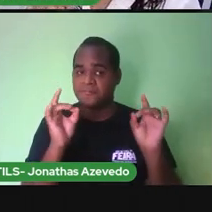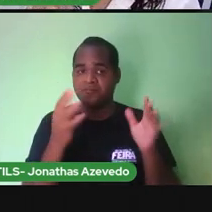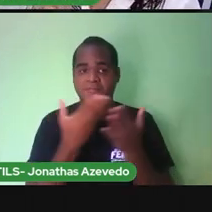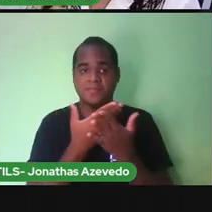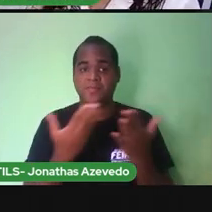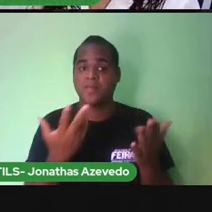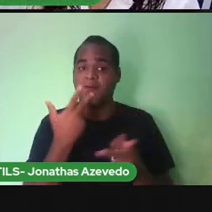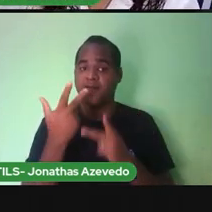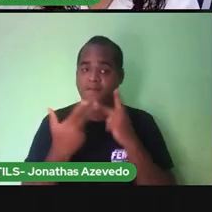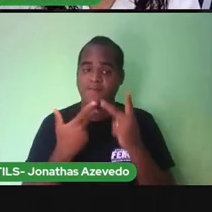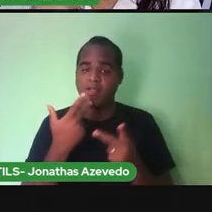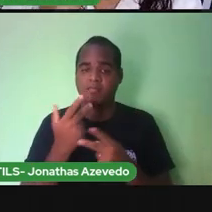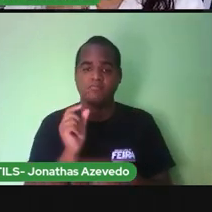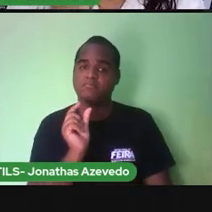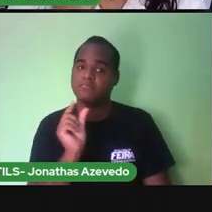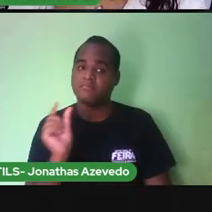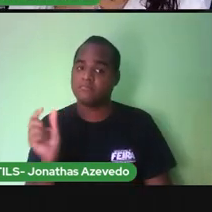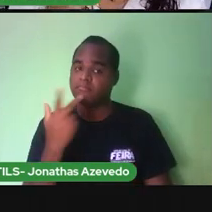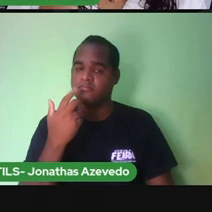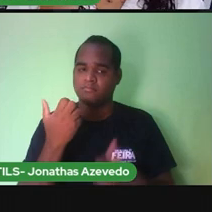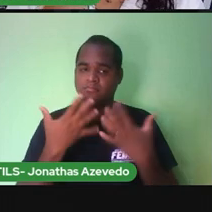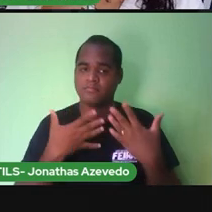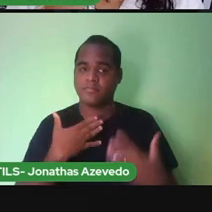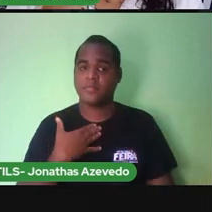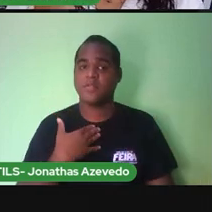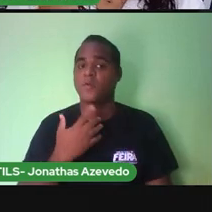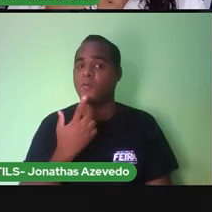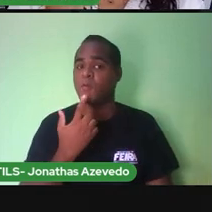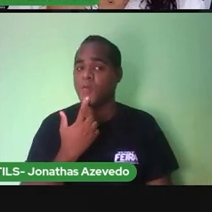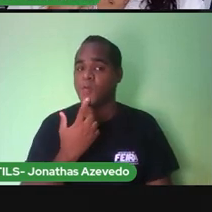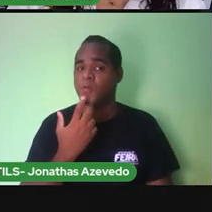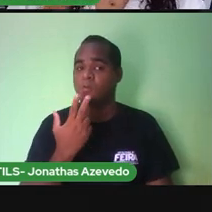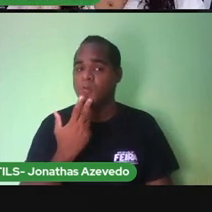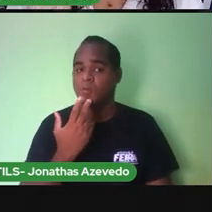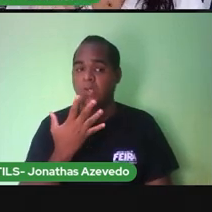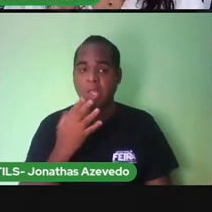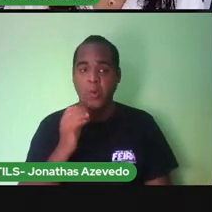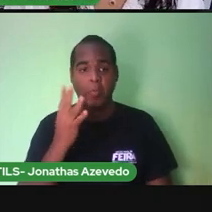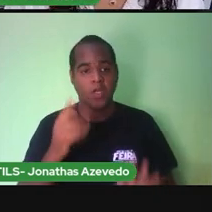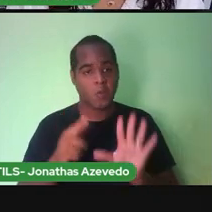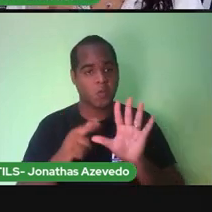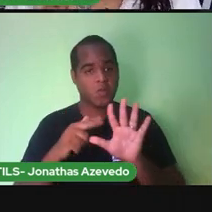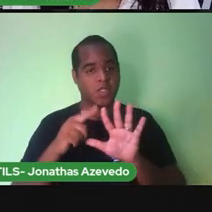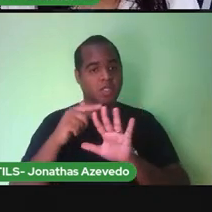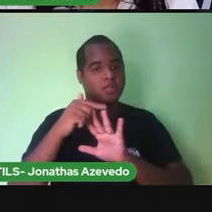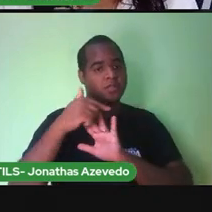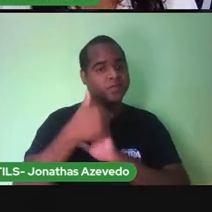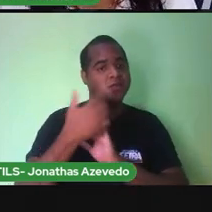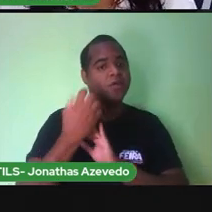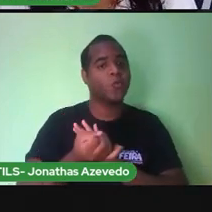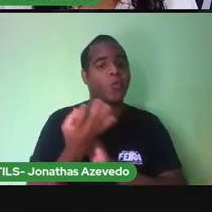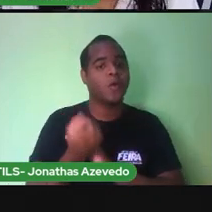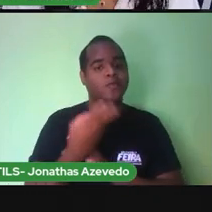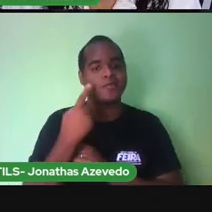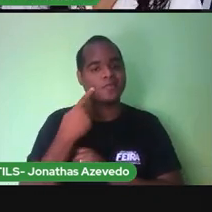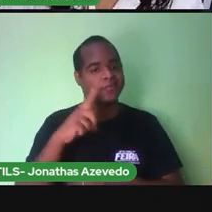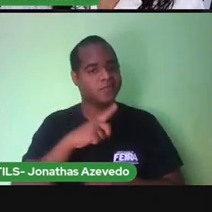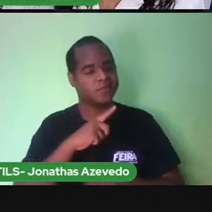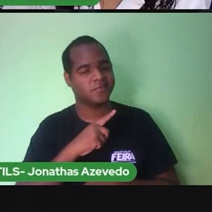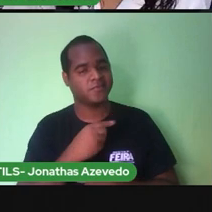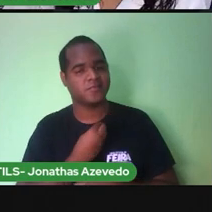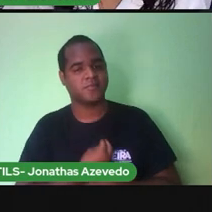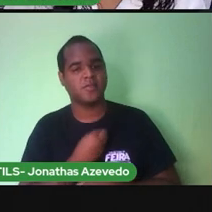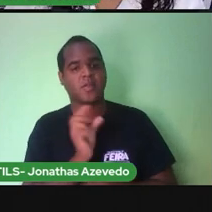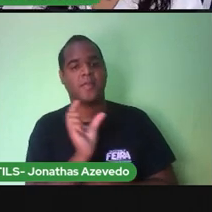devagarzinho, usando o dedinho na ponta do queixo para ver quantas sílabas as